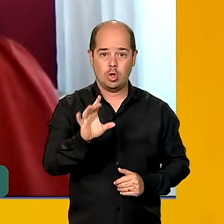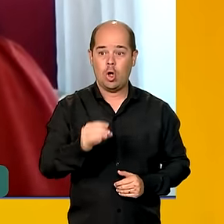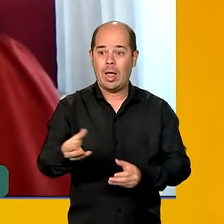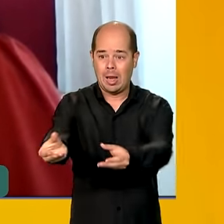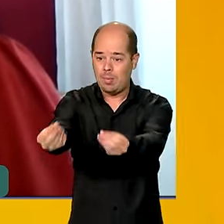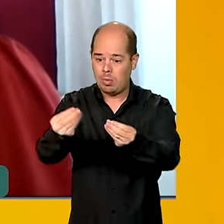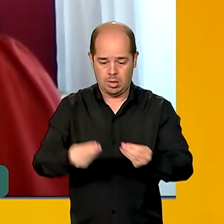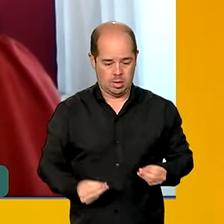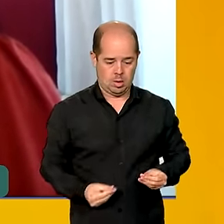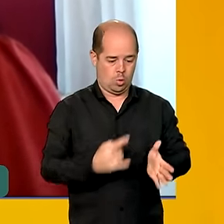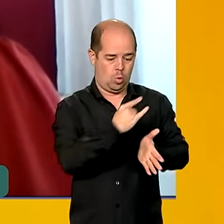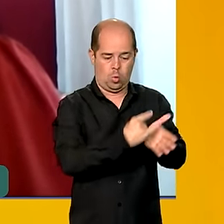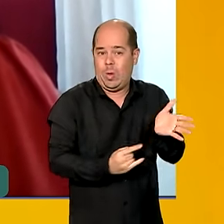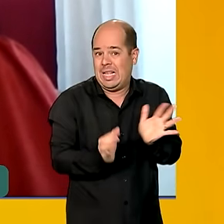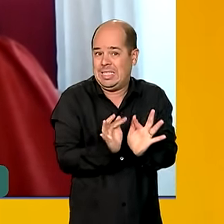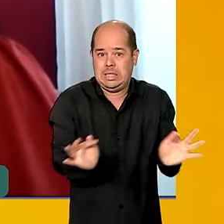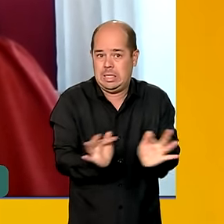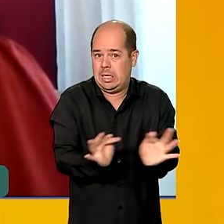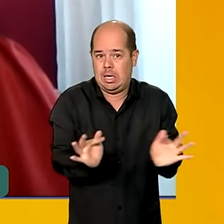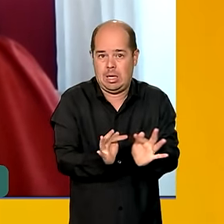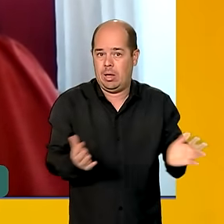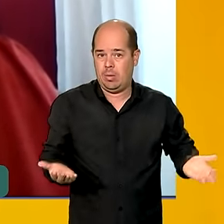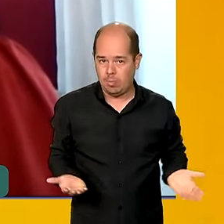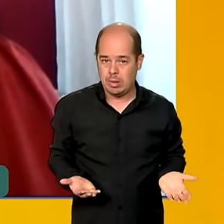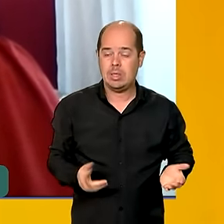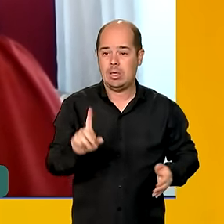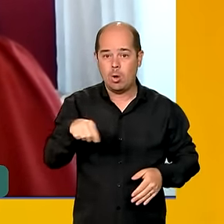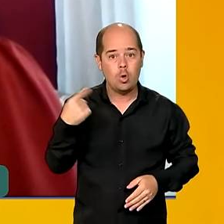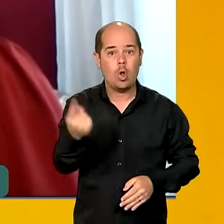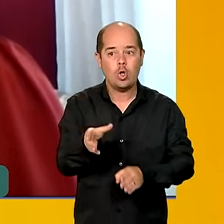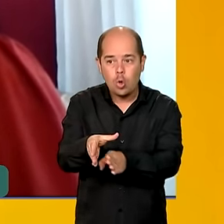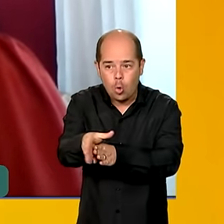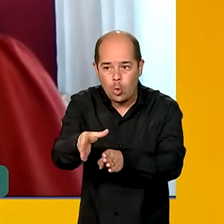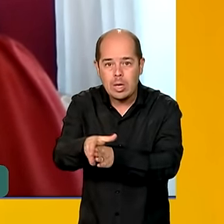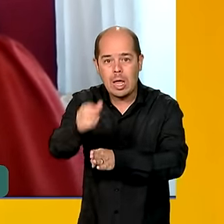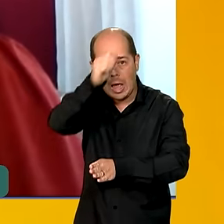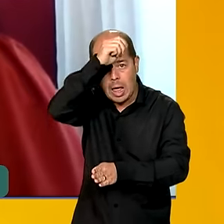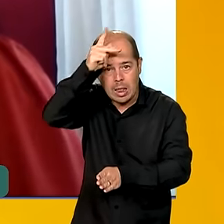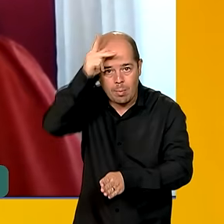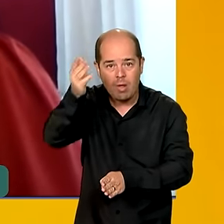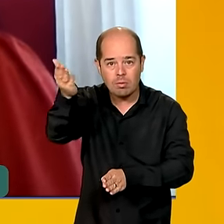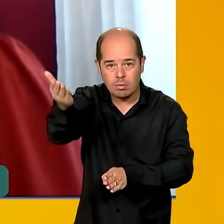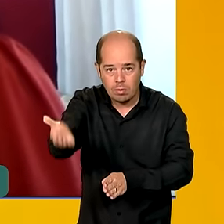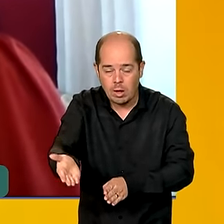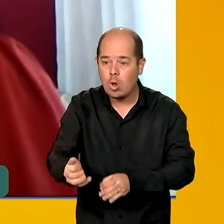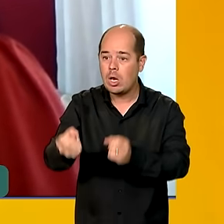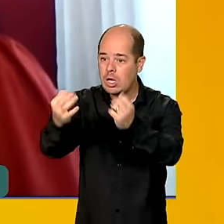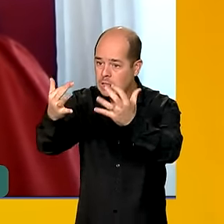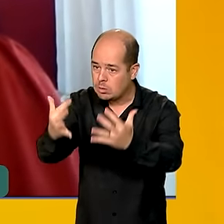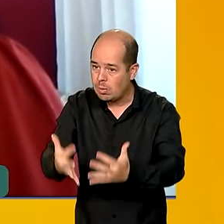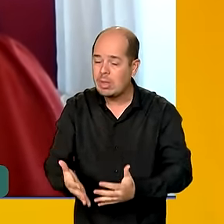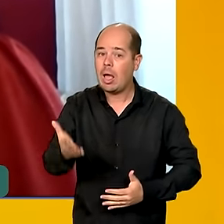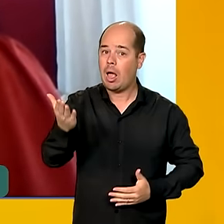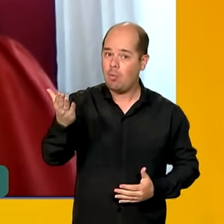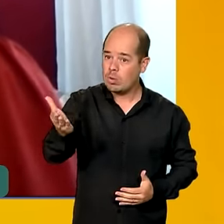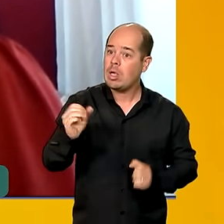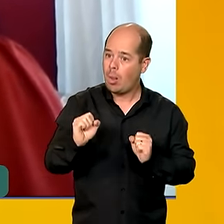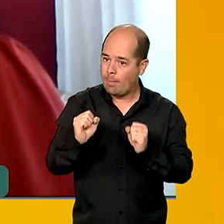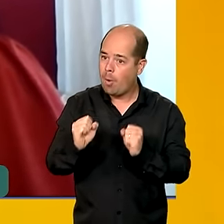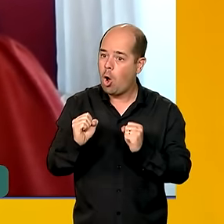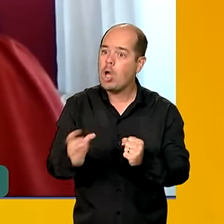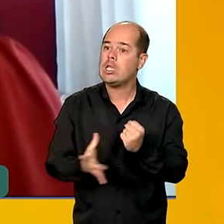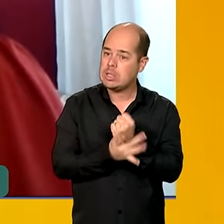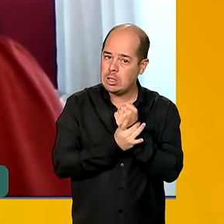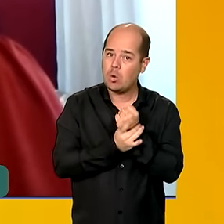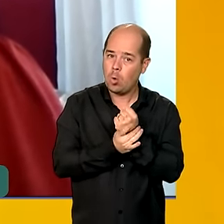município, orientar esses prefeitos, dizer com segurança para os gestores, com segurança jurídica, como esse dinheiro chega